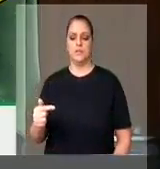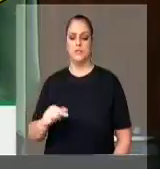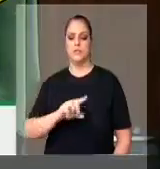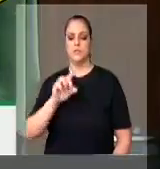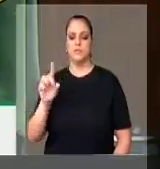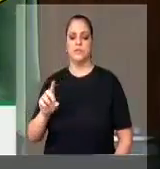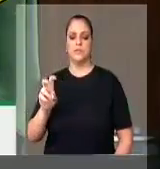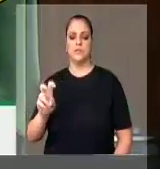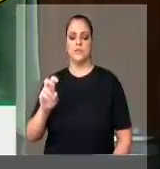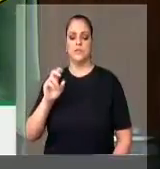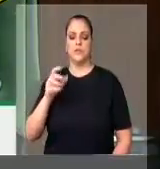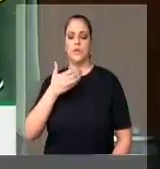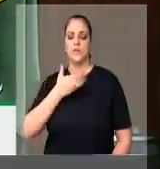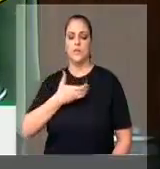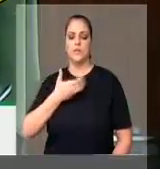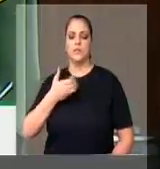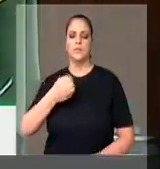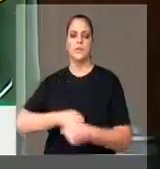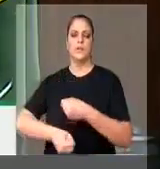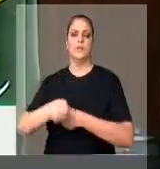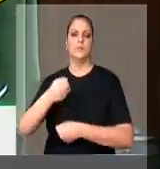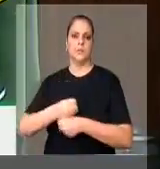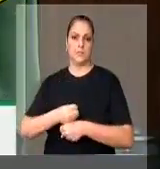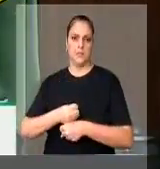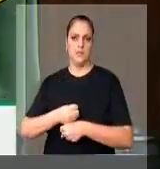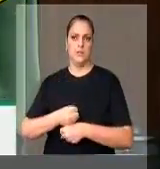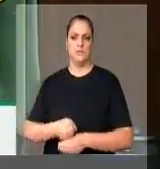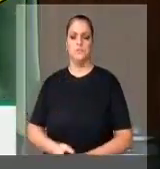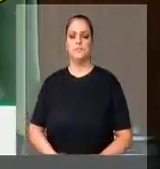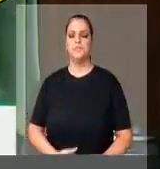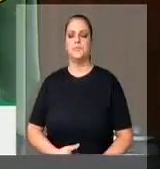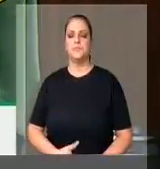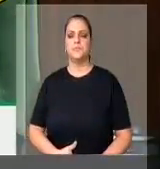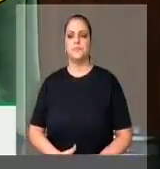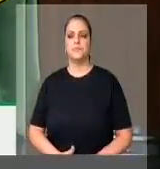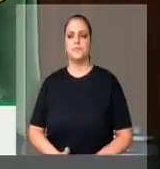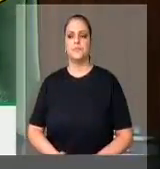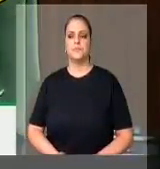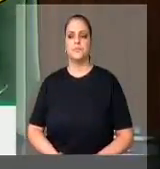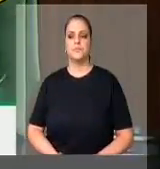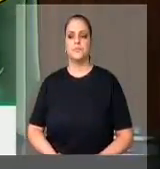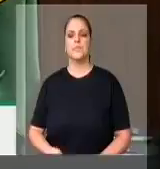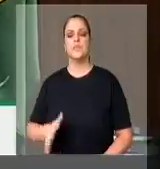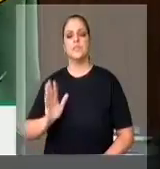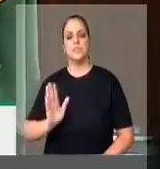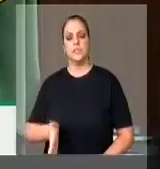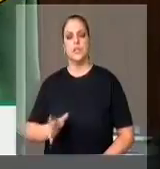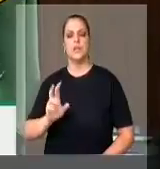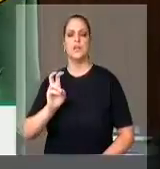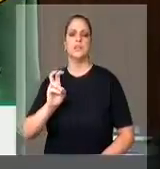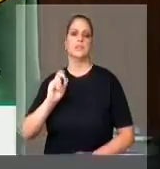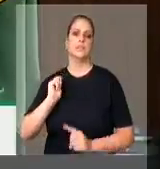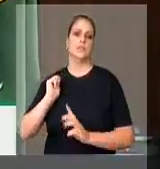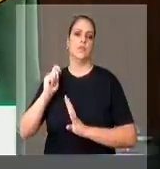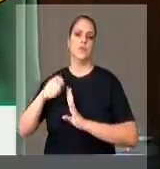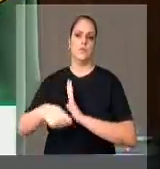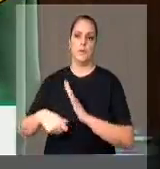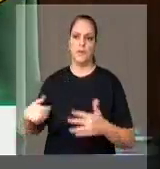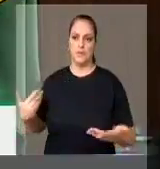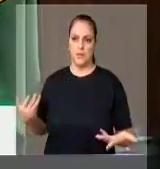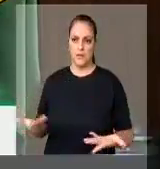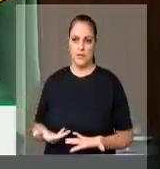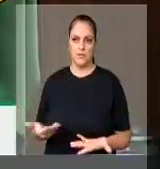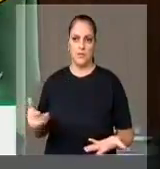passado. De lá para cá, cinco meses se passaram, muitas audiências, muitos debates, muitas